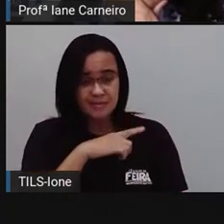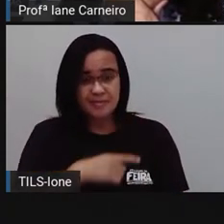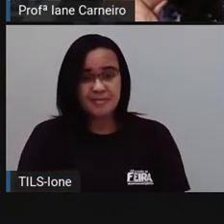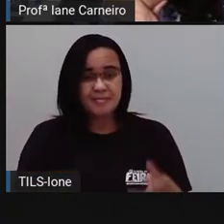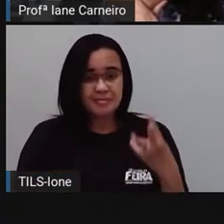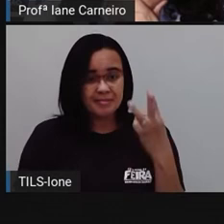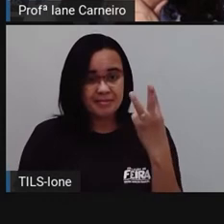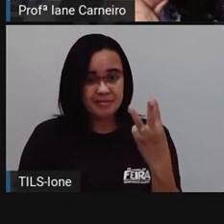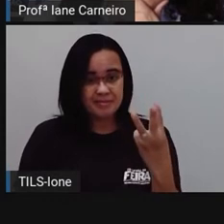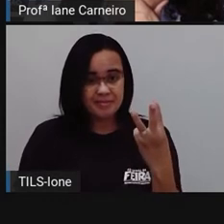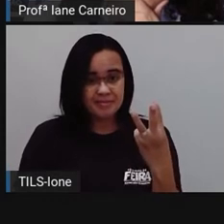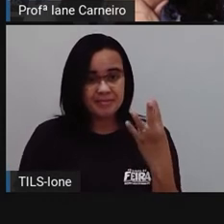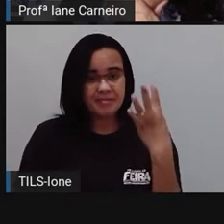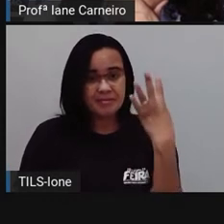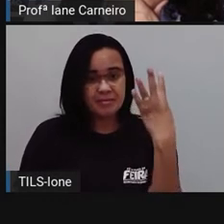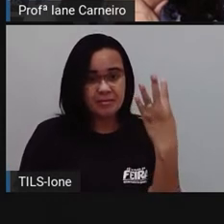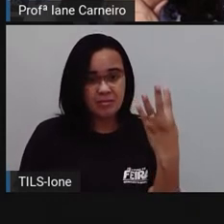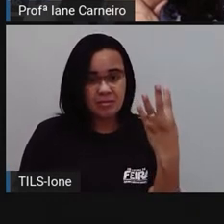três,